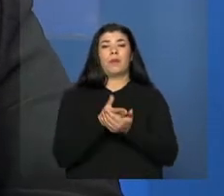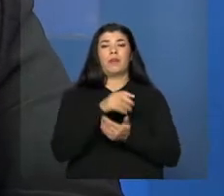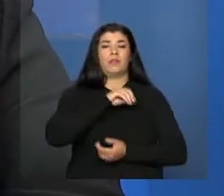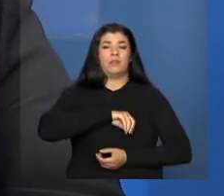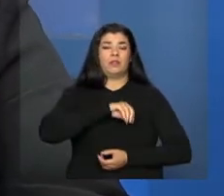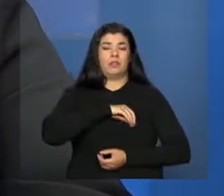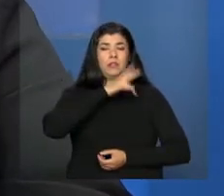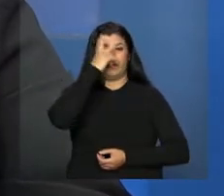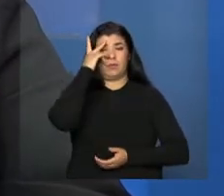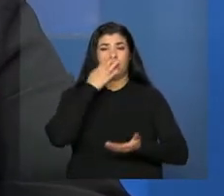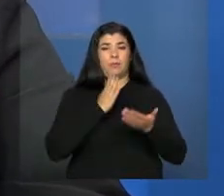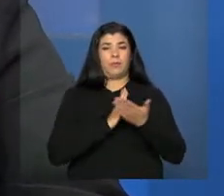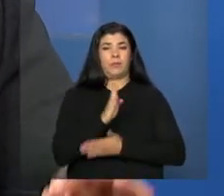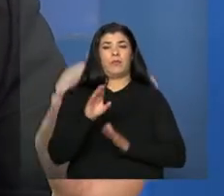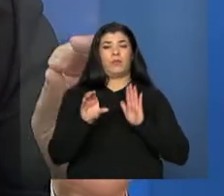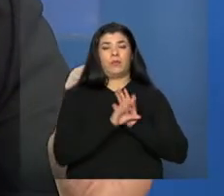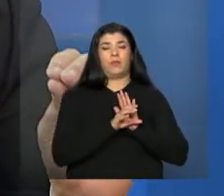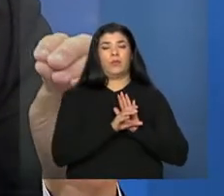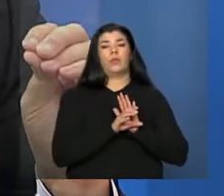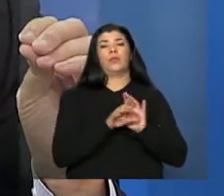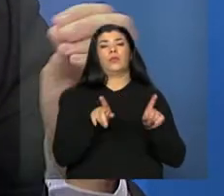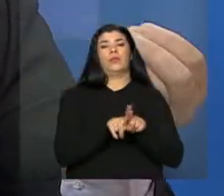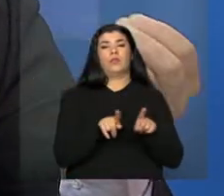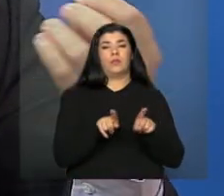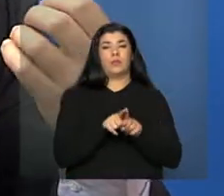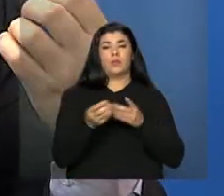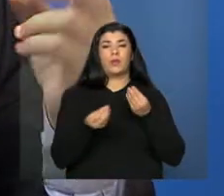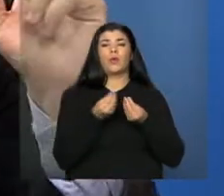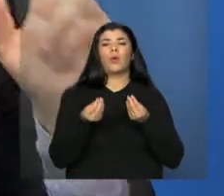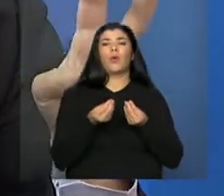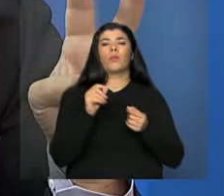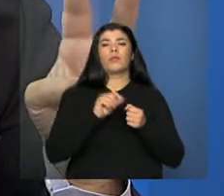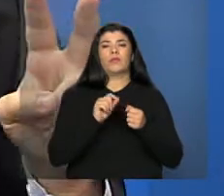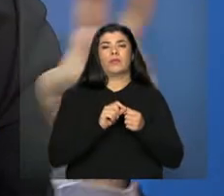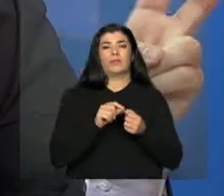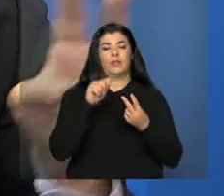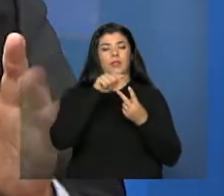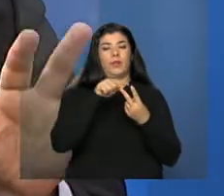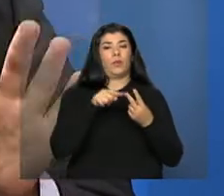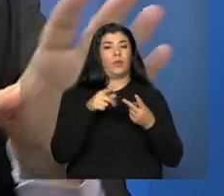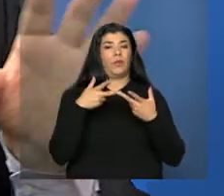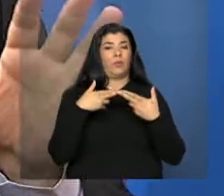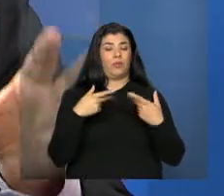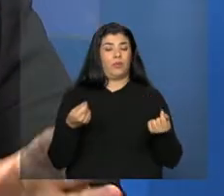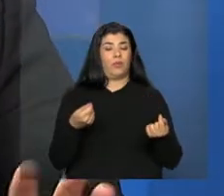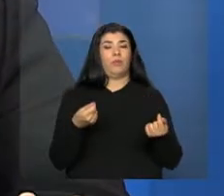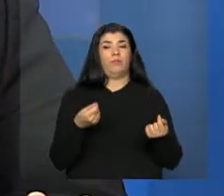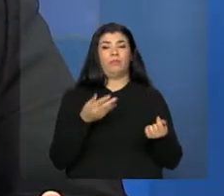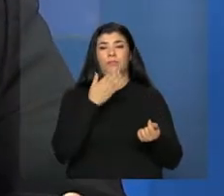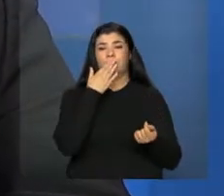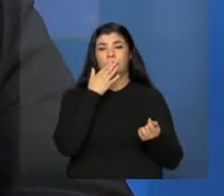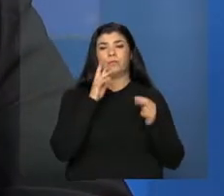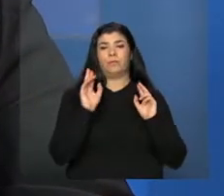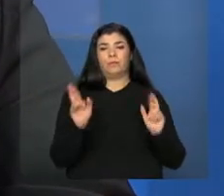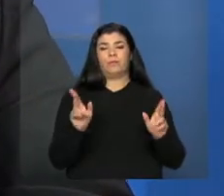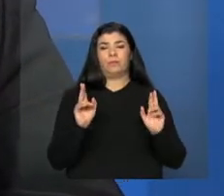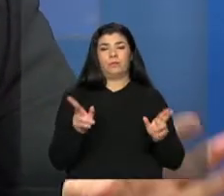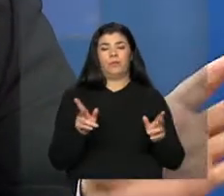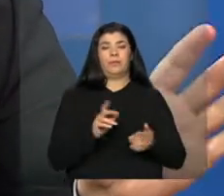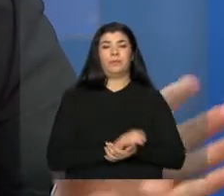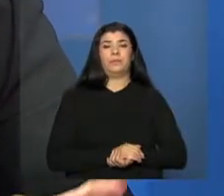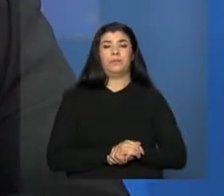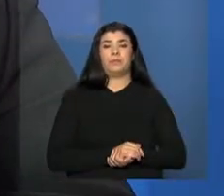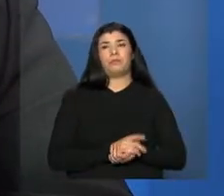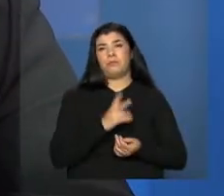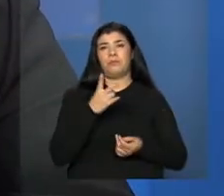concursado, com relação à forma. Eu tenho duas modalidades, por assim dizer, ou